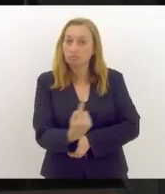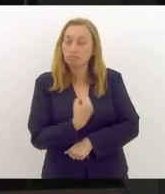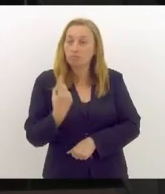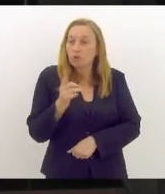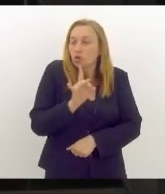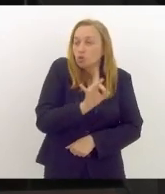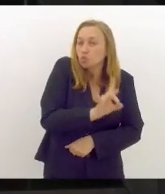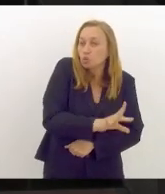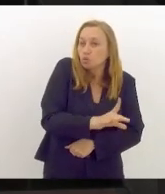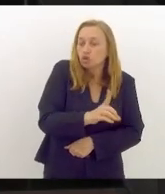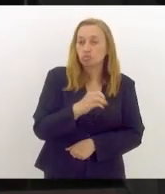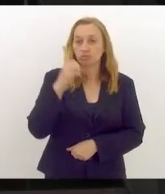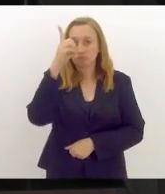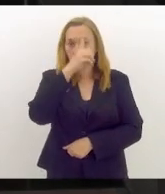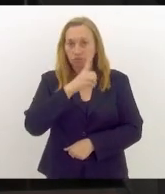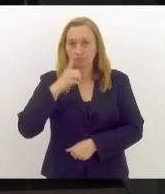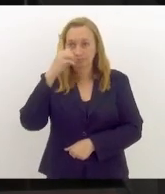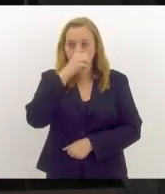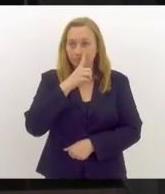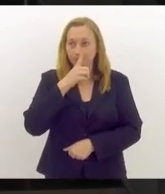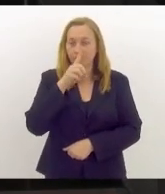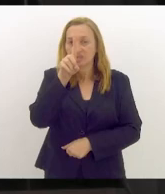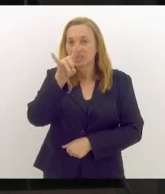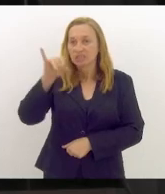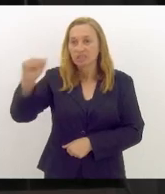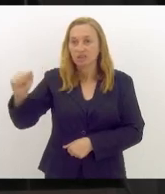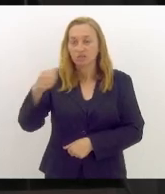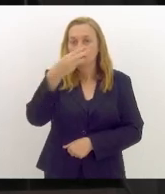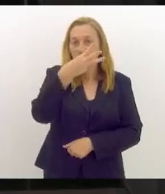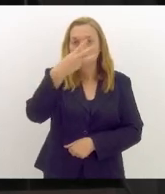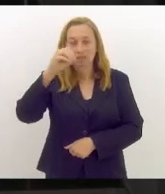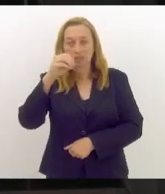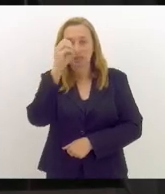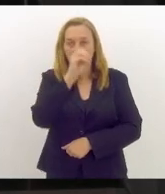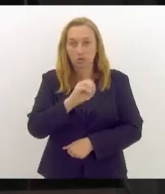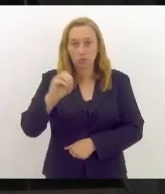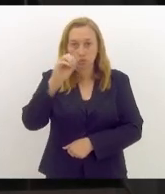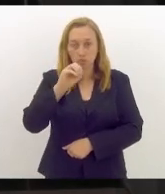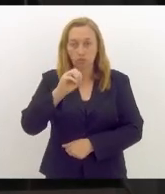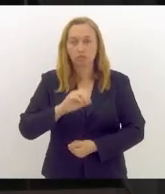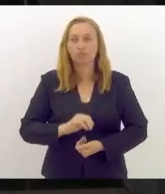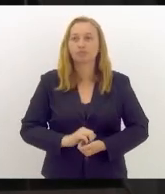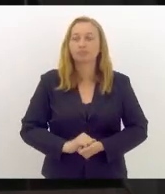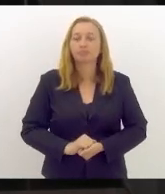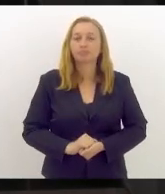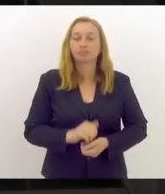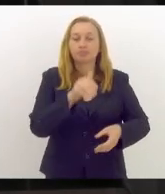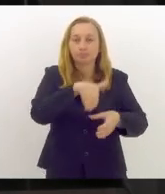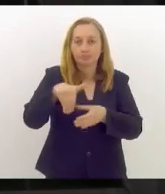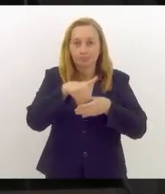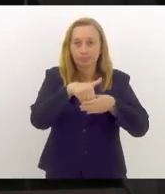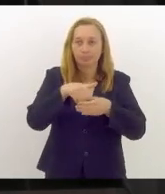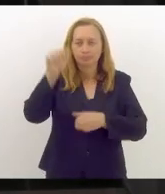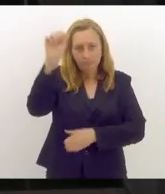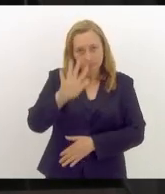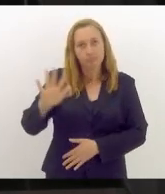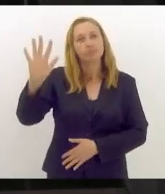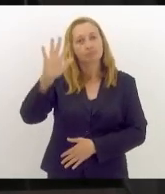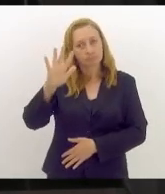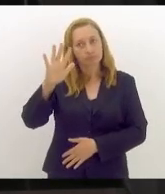último domingo, dia 30 de outubro, que foram as eleições gerais